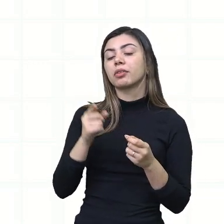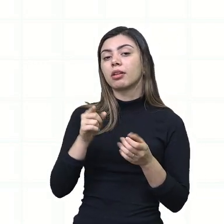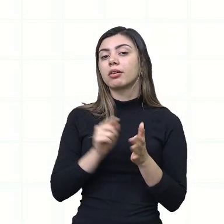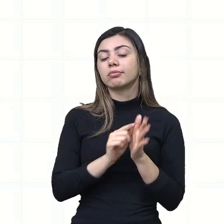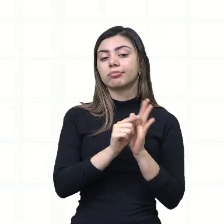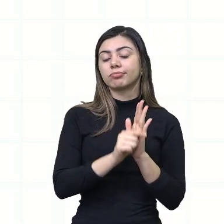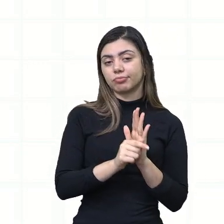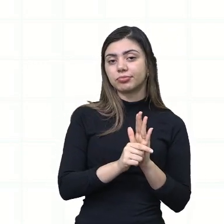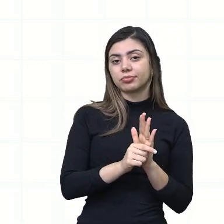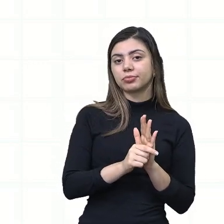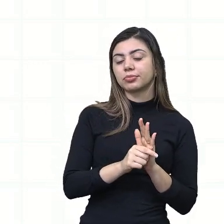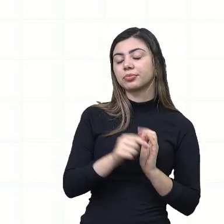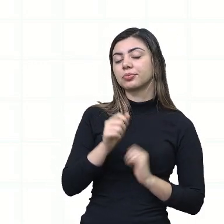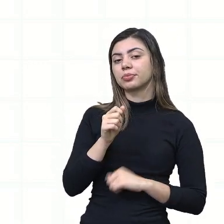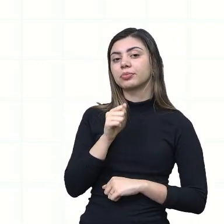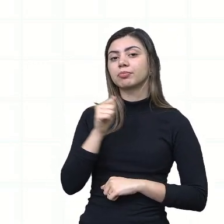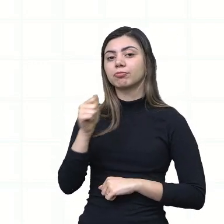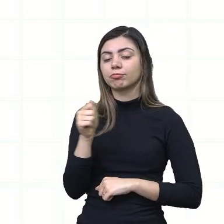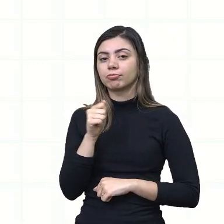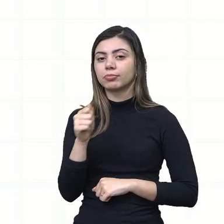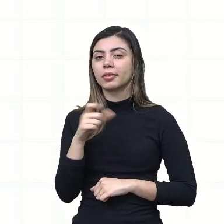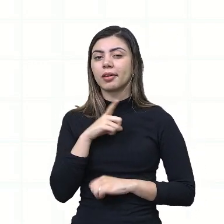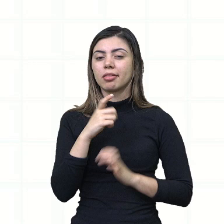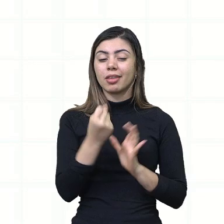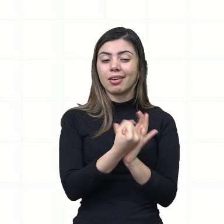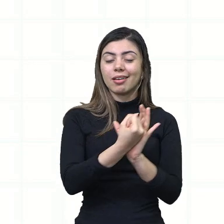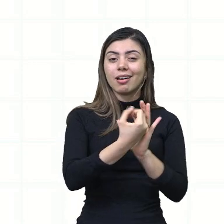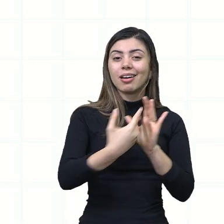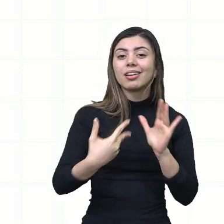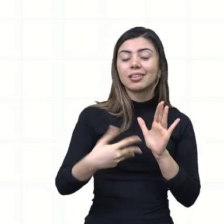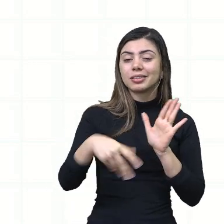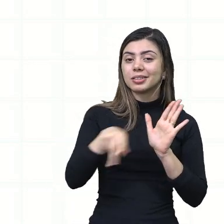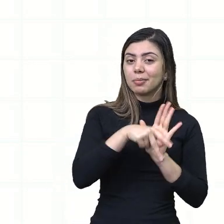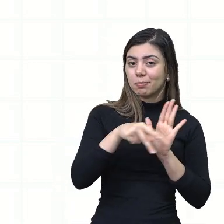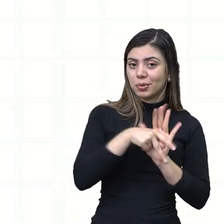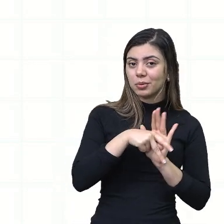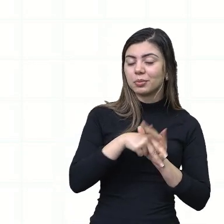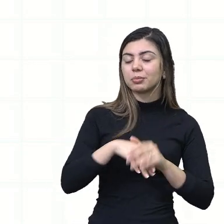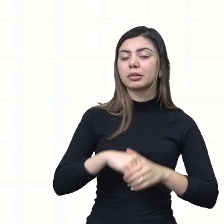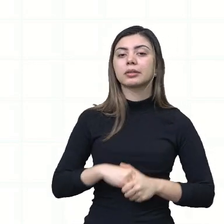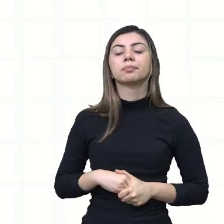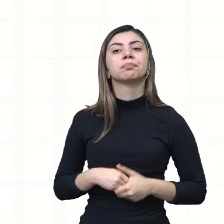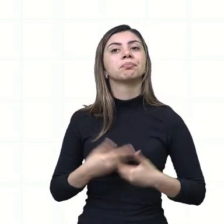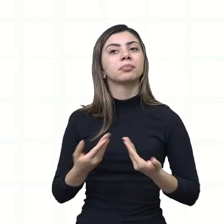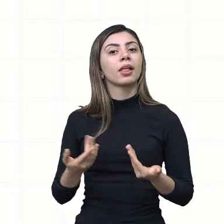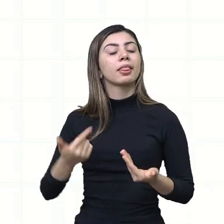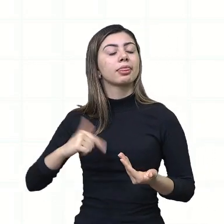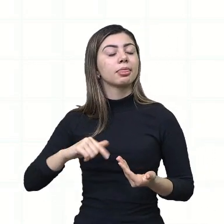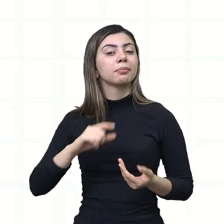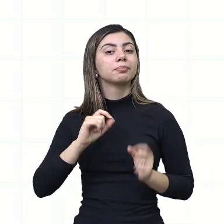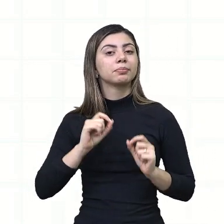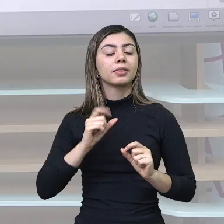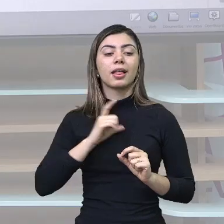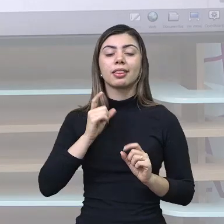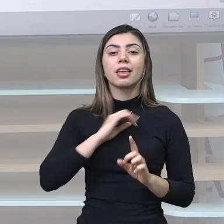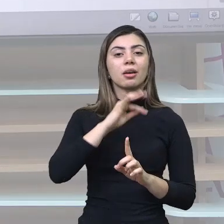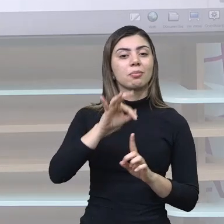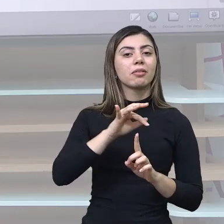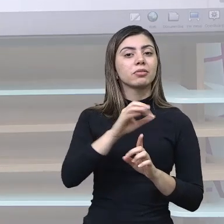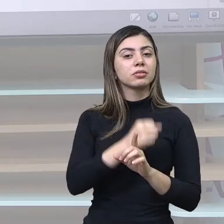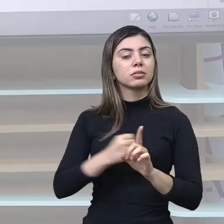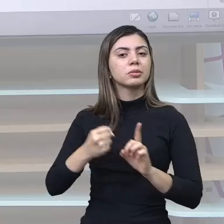ele tem particularidades, né? Ele tem uma função social de